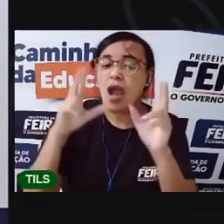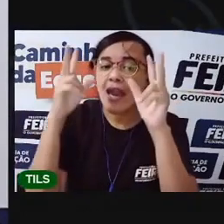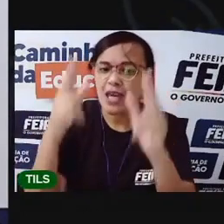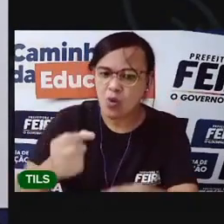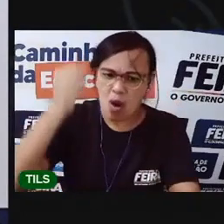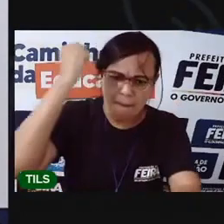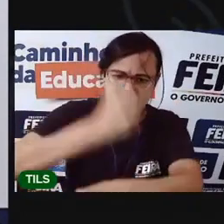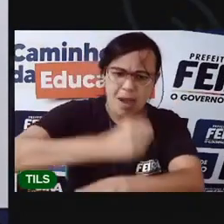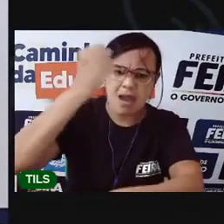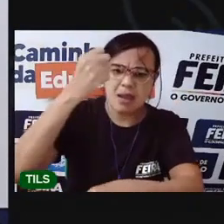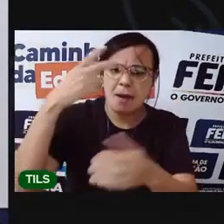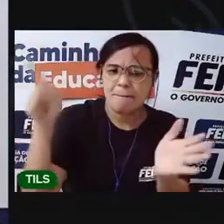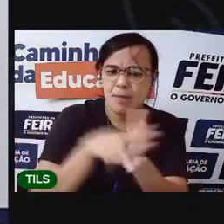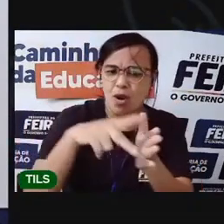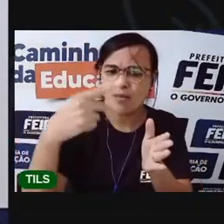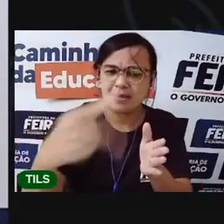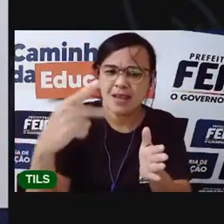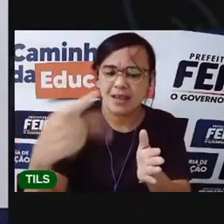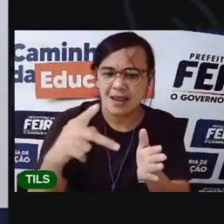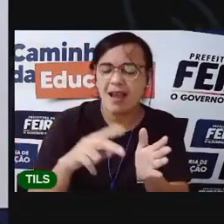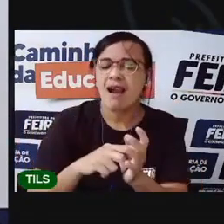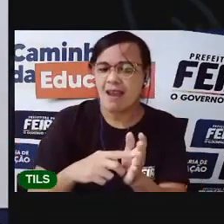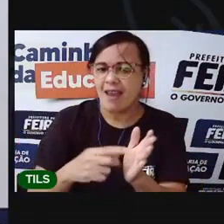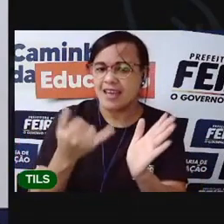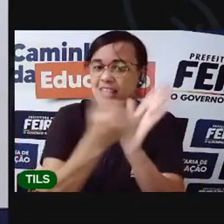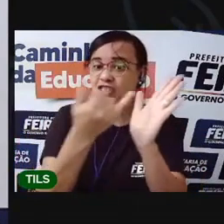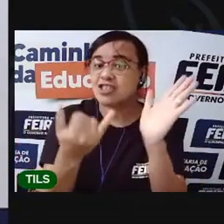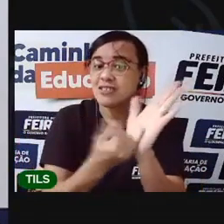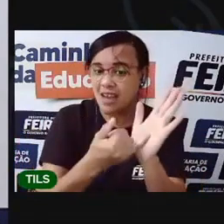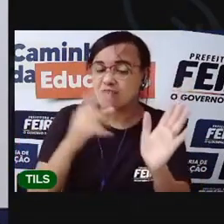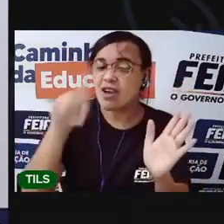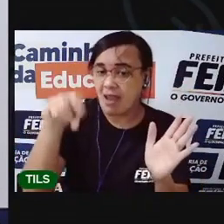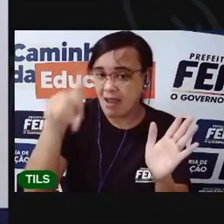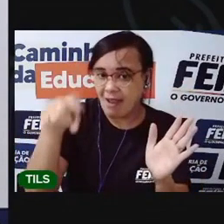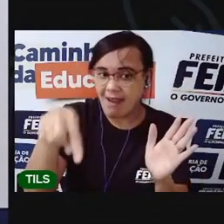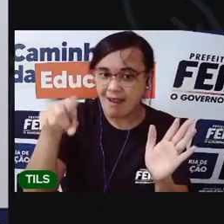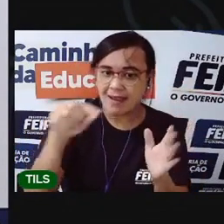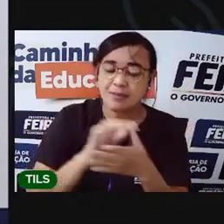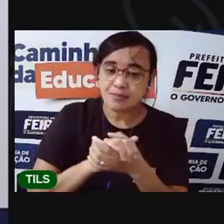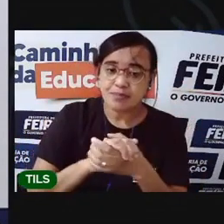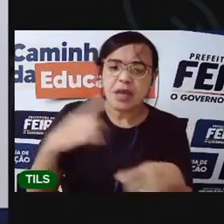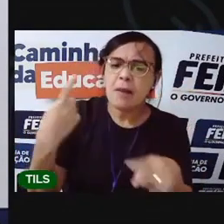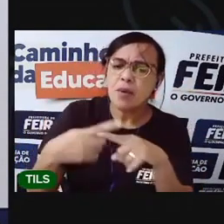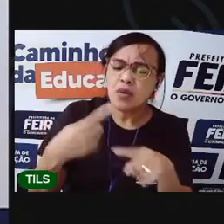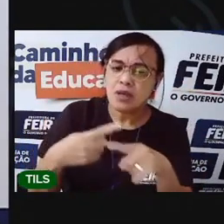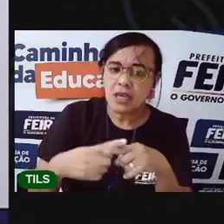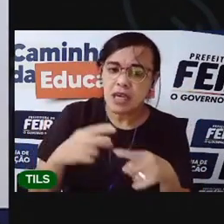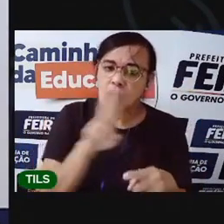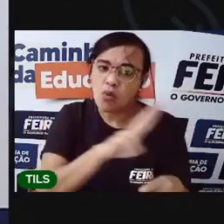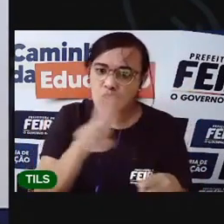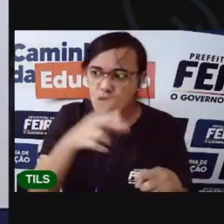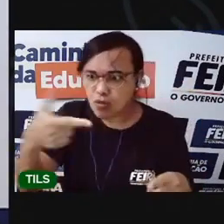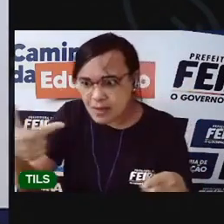uma pessoa da outra. A gente também aprendeu que o sobrenome contou as histórias das famílias, que ela